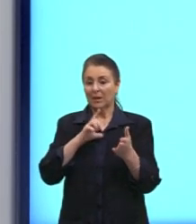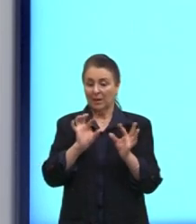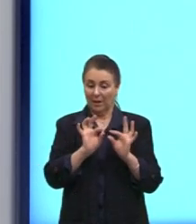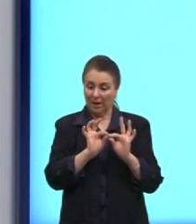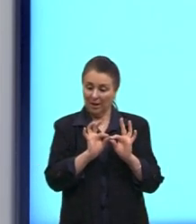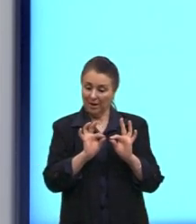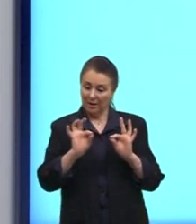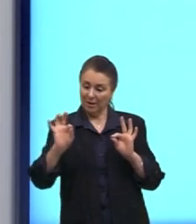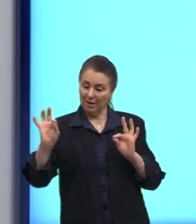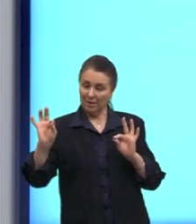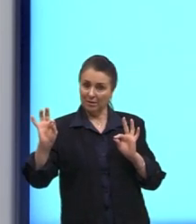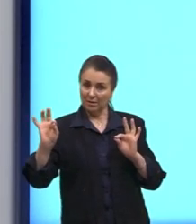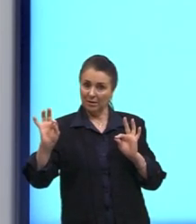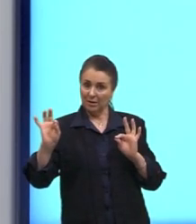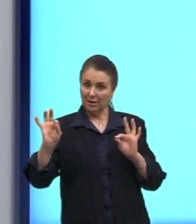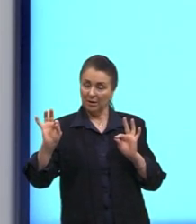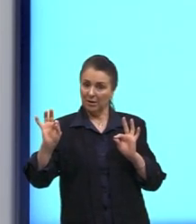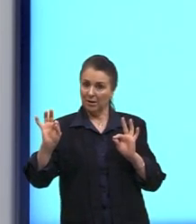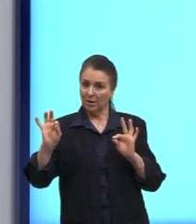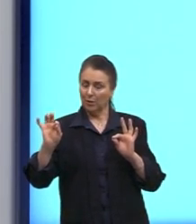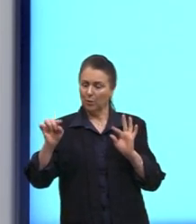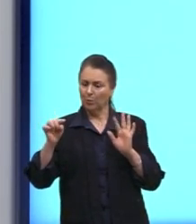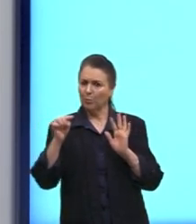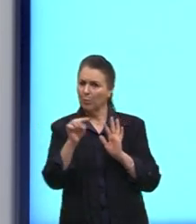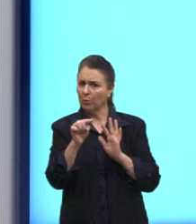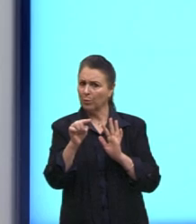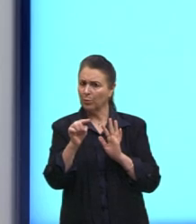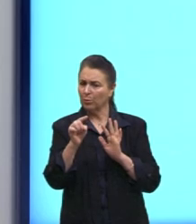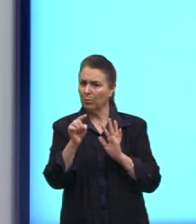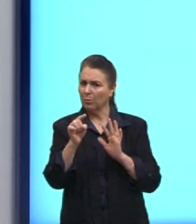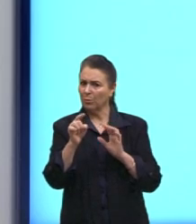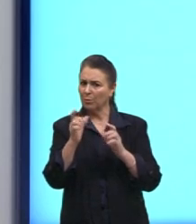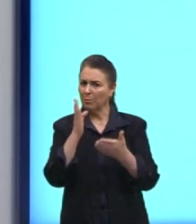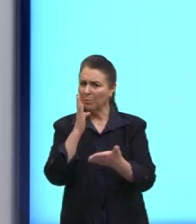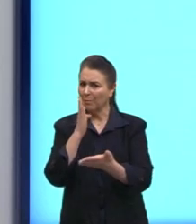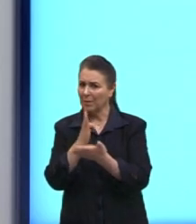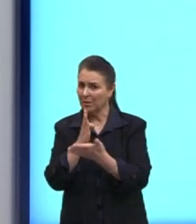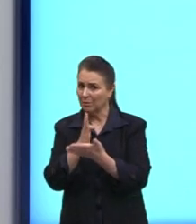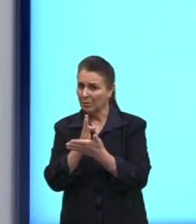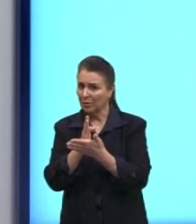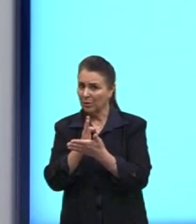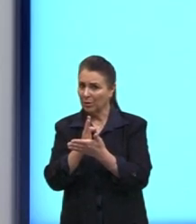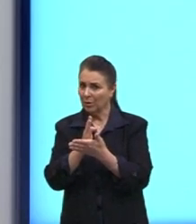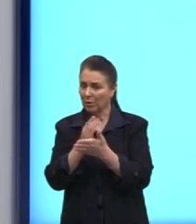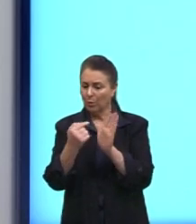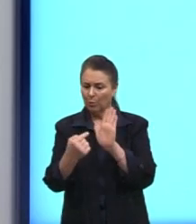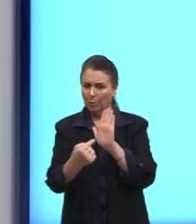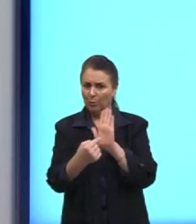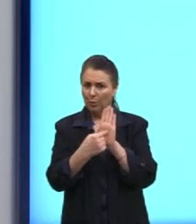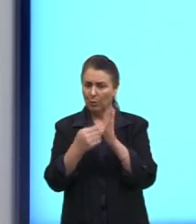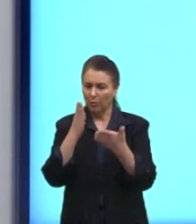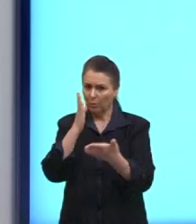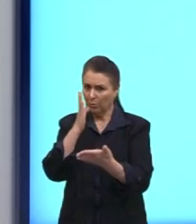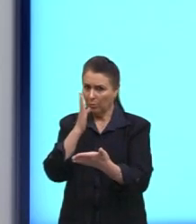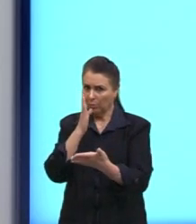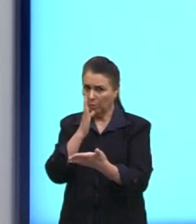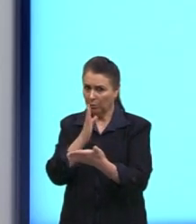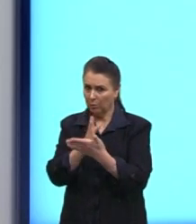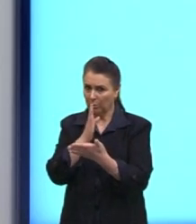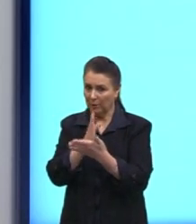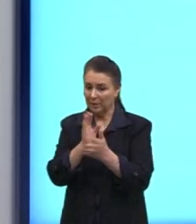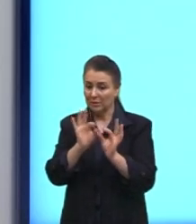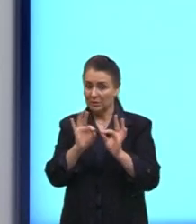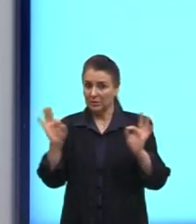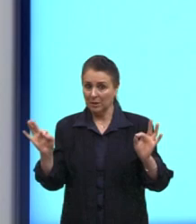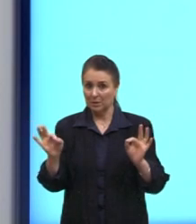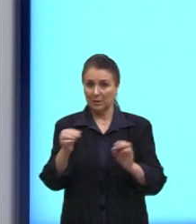Eu consigo chegar no ponto médio. O que que seria o ponto médio, né? O ponto equidistante da câmera 1 e da câmera 2.